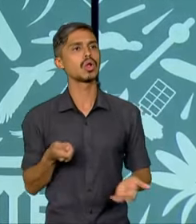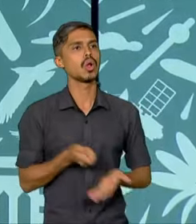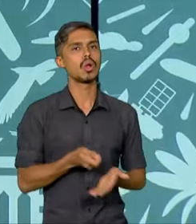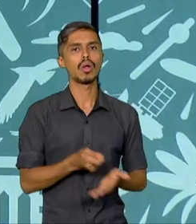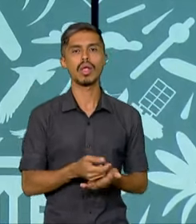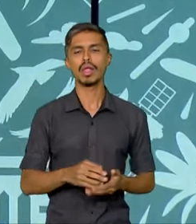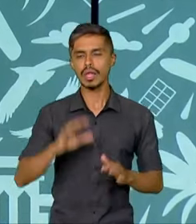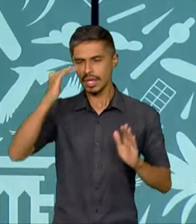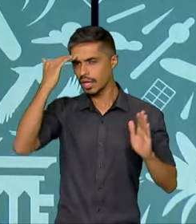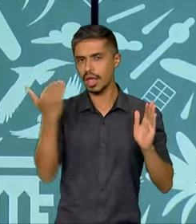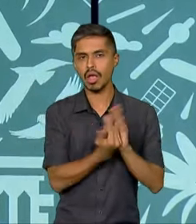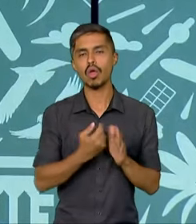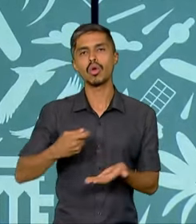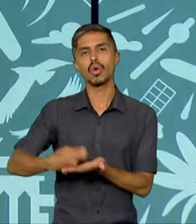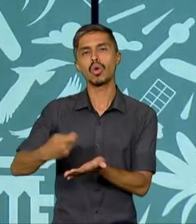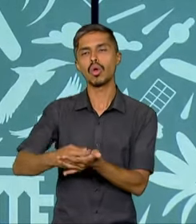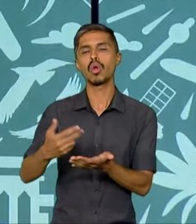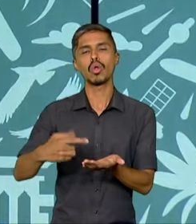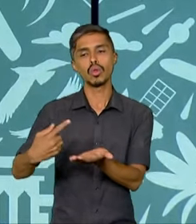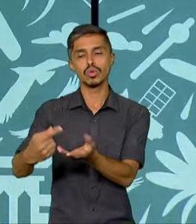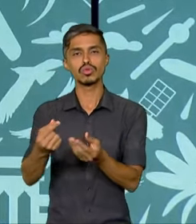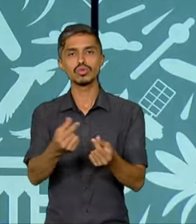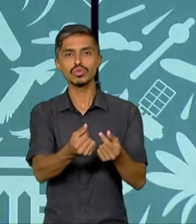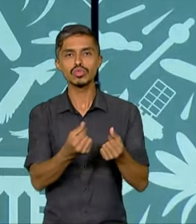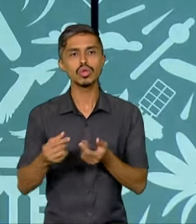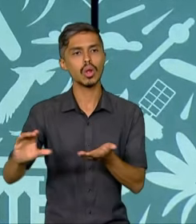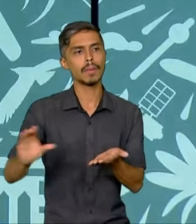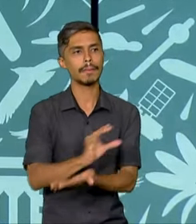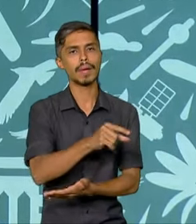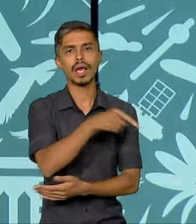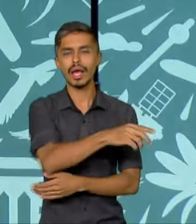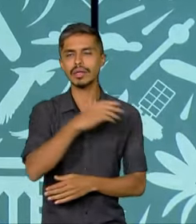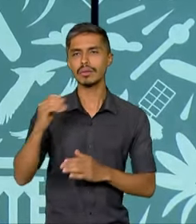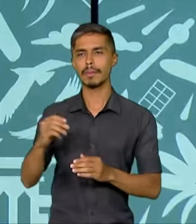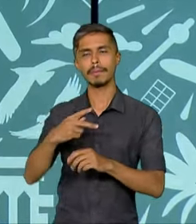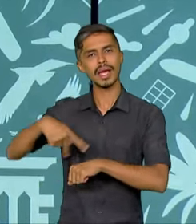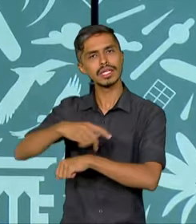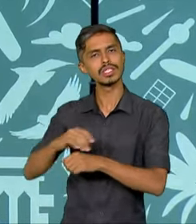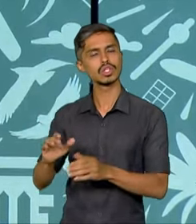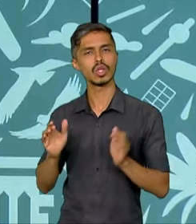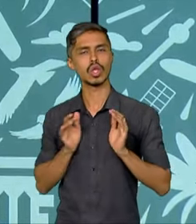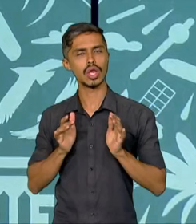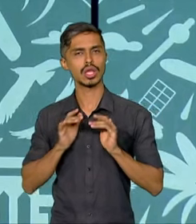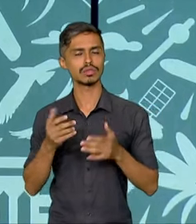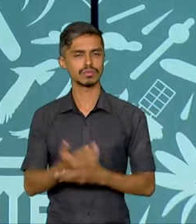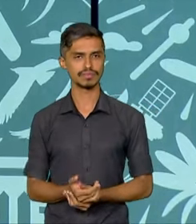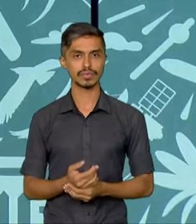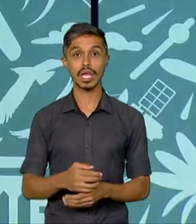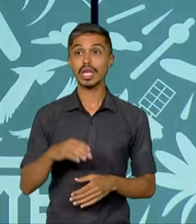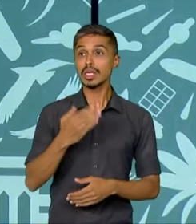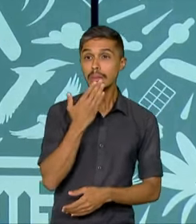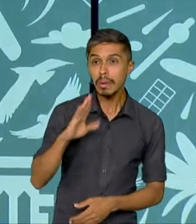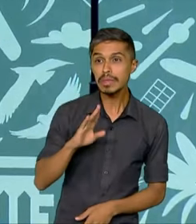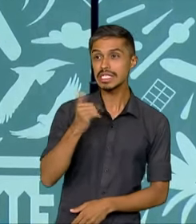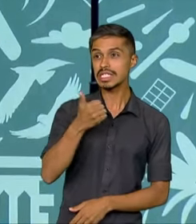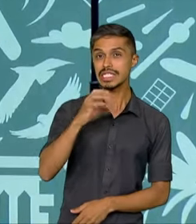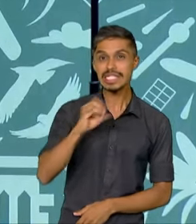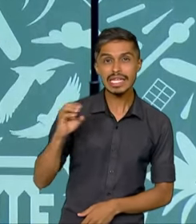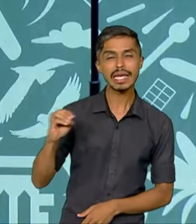o cumprimento do acordo de financiamento ambiental pelos países ricos. Que a promessa dos 100 bilhões de dólares por ano